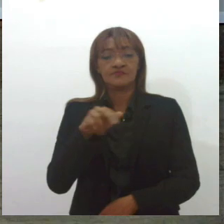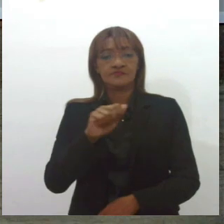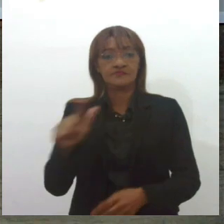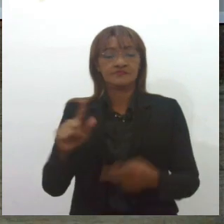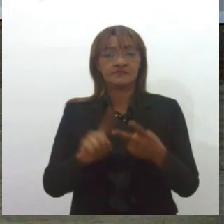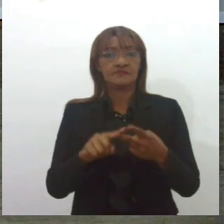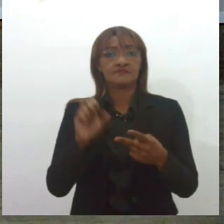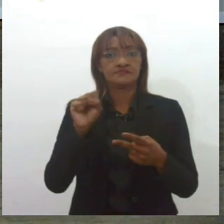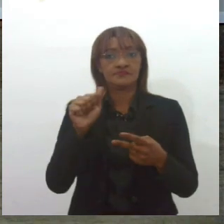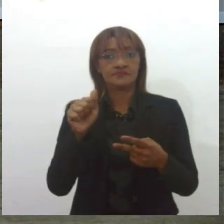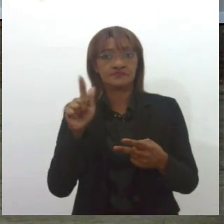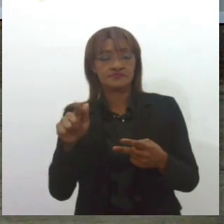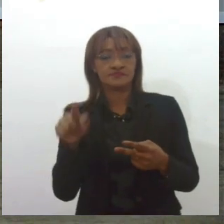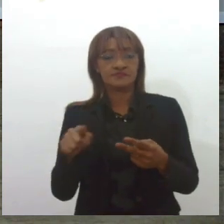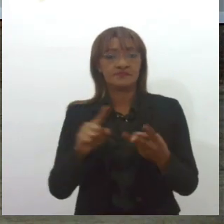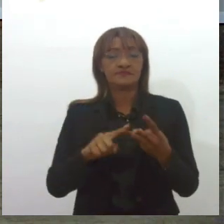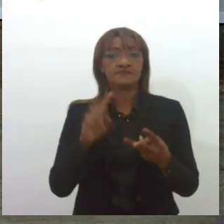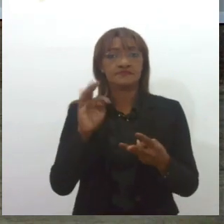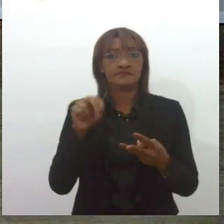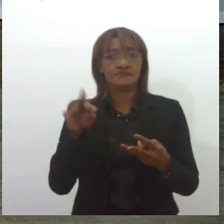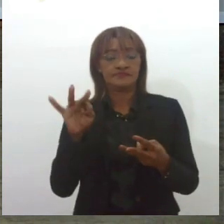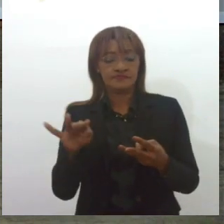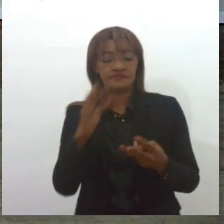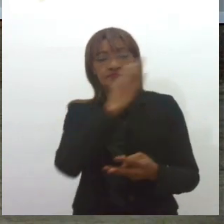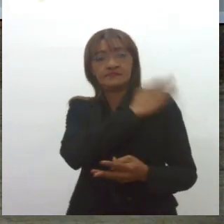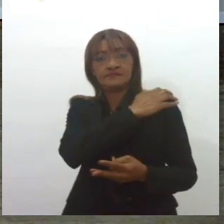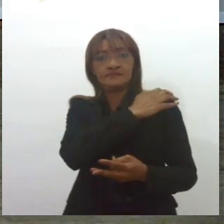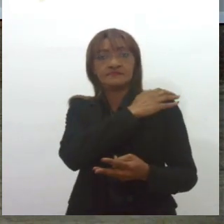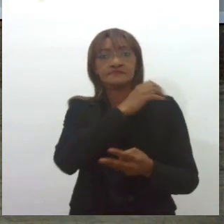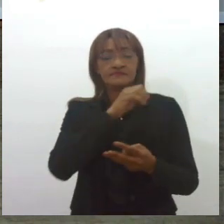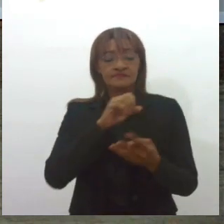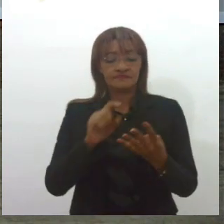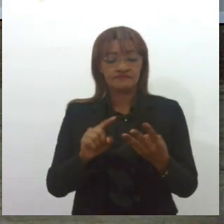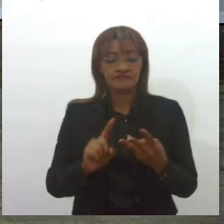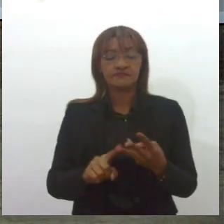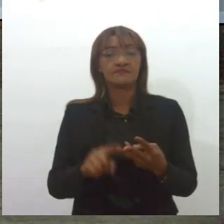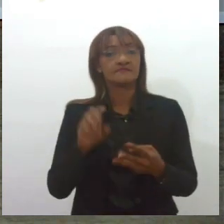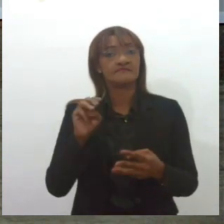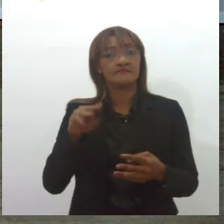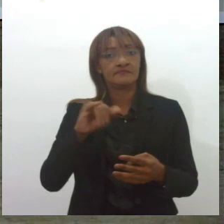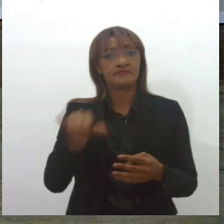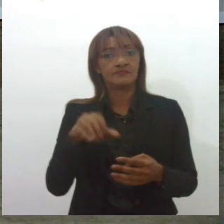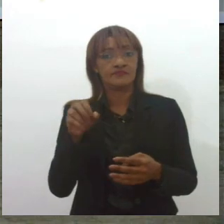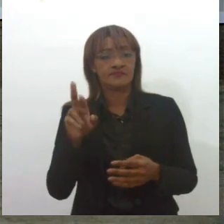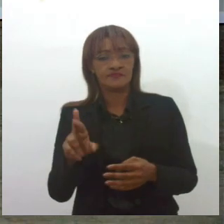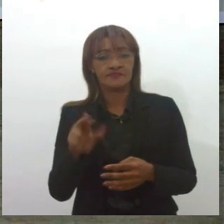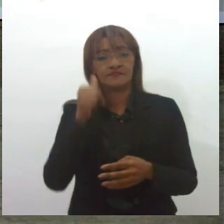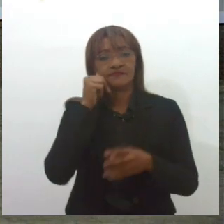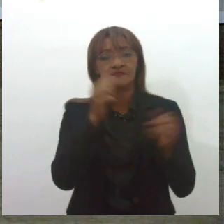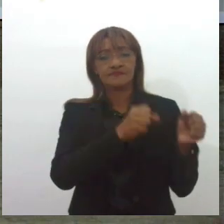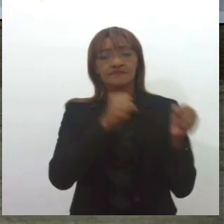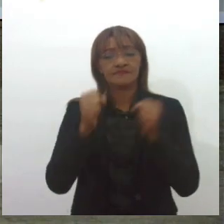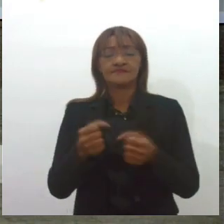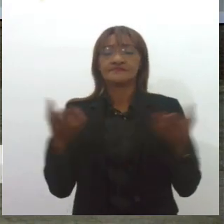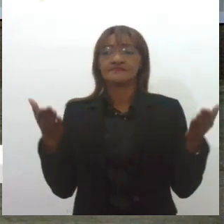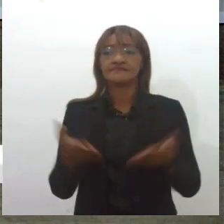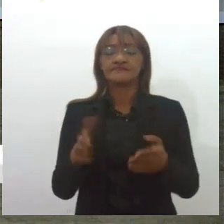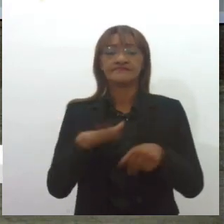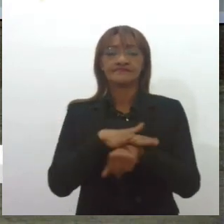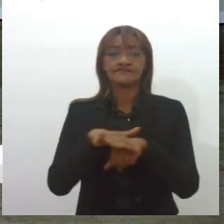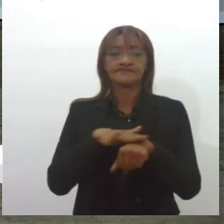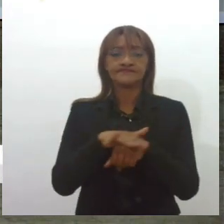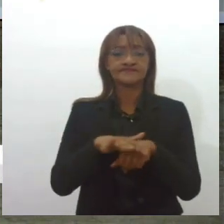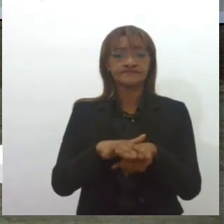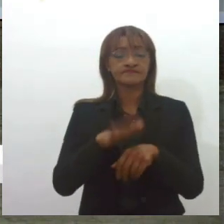tenentes, capitães e major. No programa Elas no comando de hoje a gente vai conversar com a major da Polícia Militar de